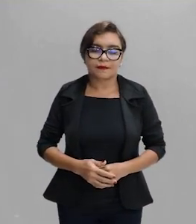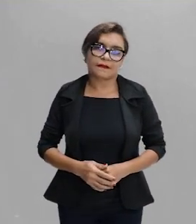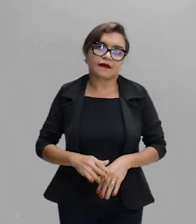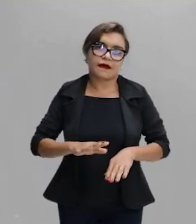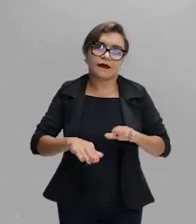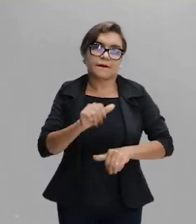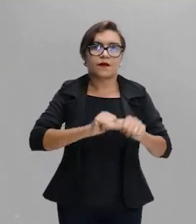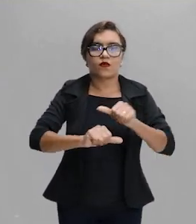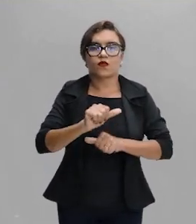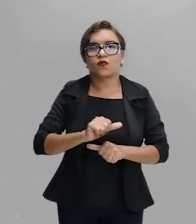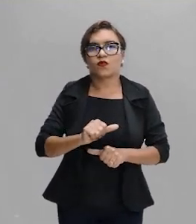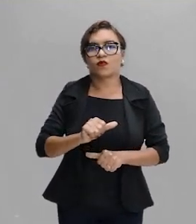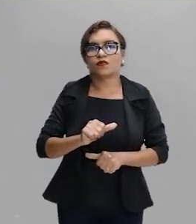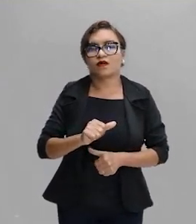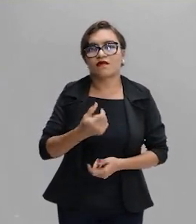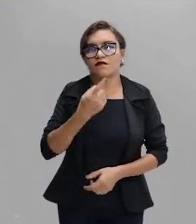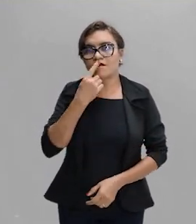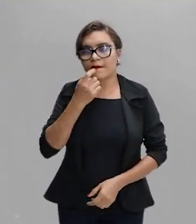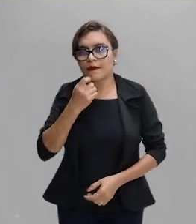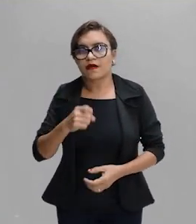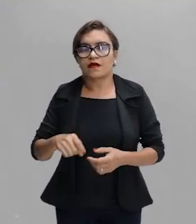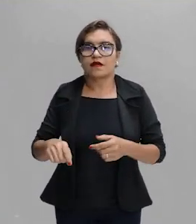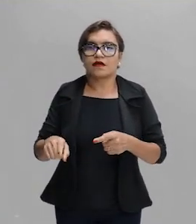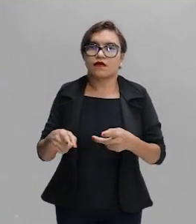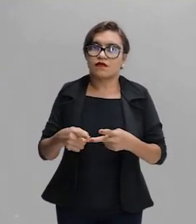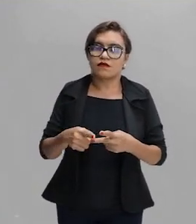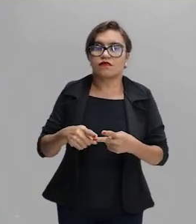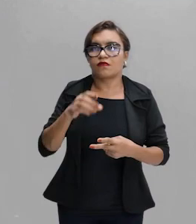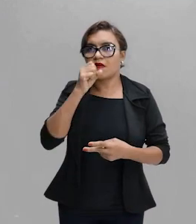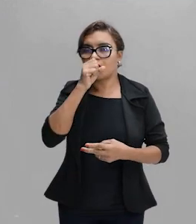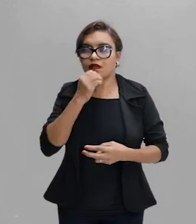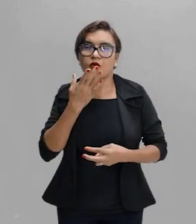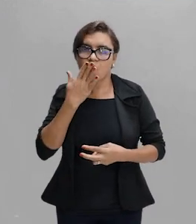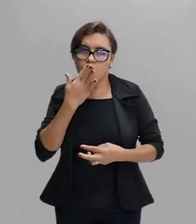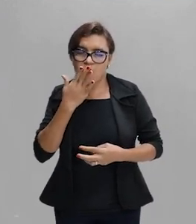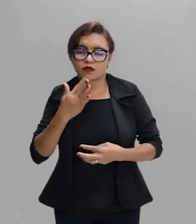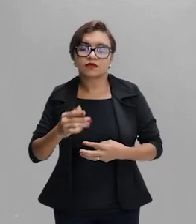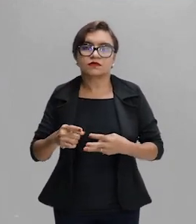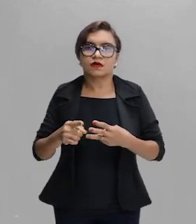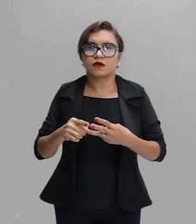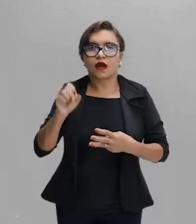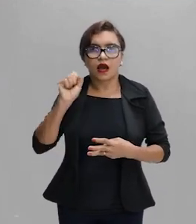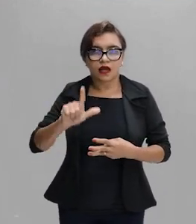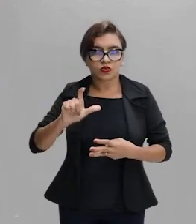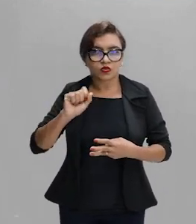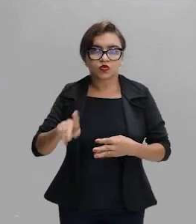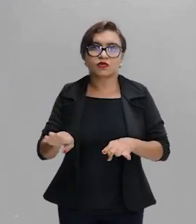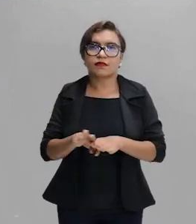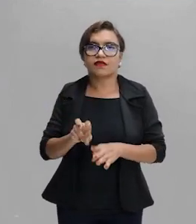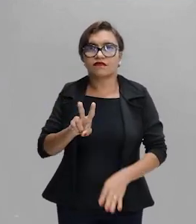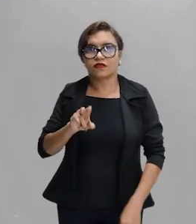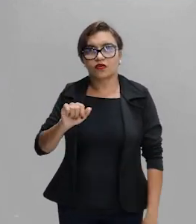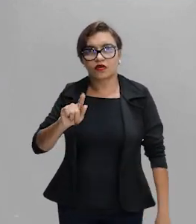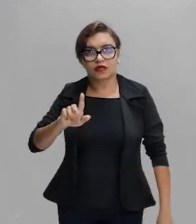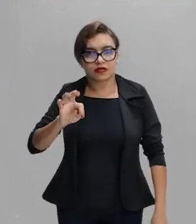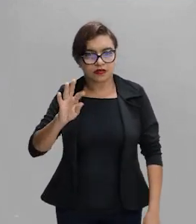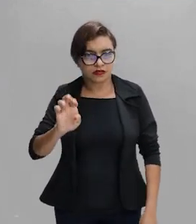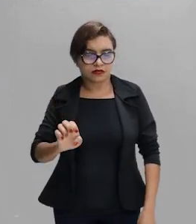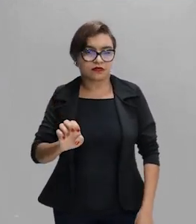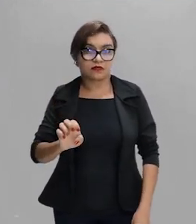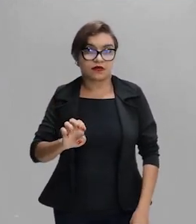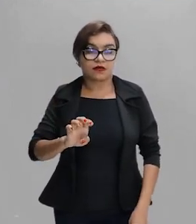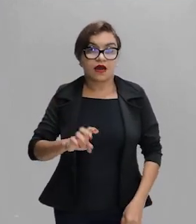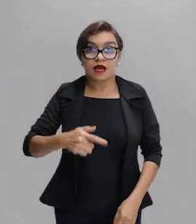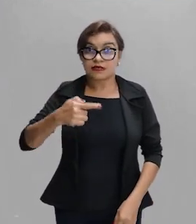vermelho o alaranjado o amarelo o verde o azul o anil e o violeta são as sete cores do